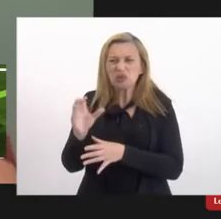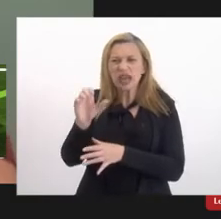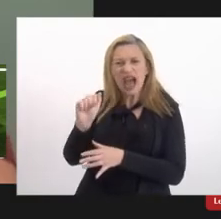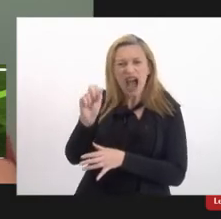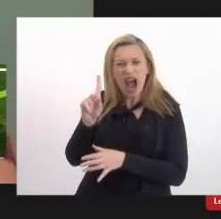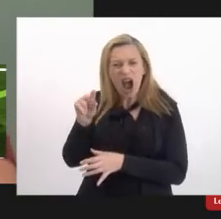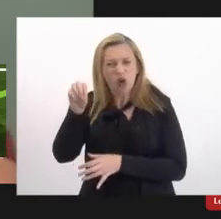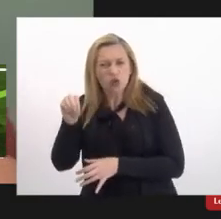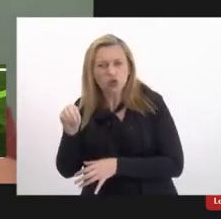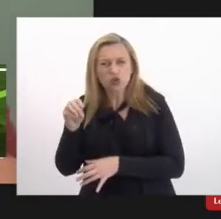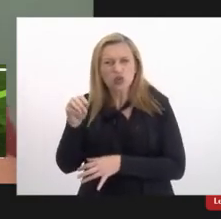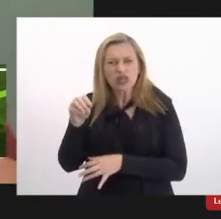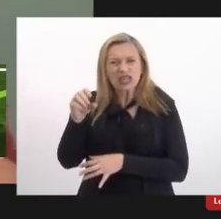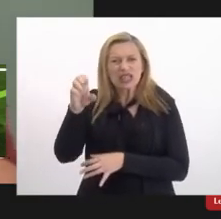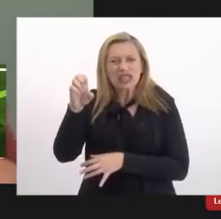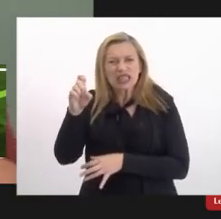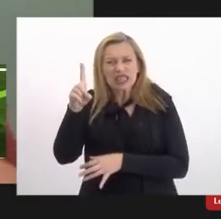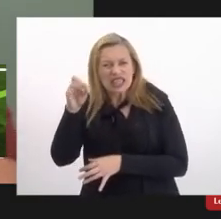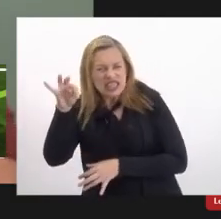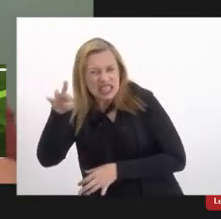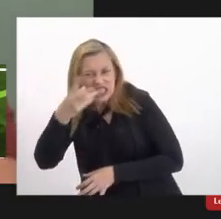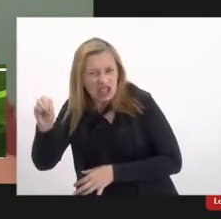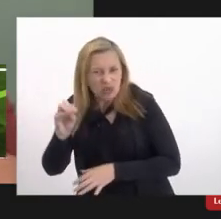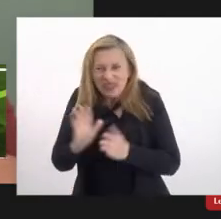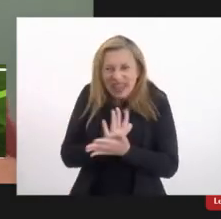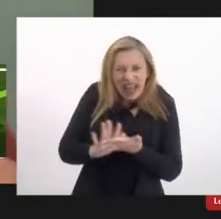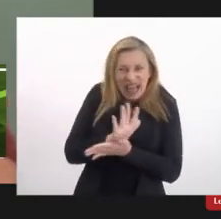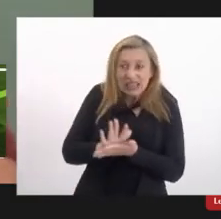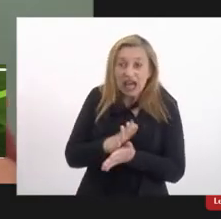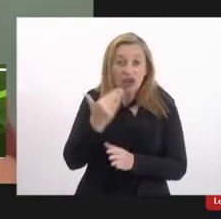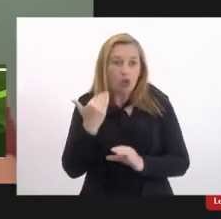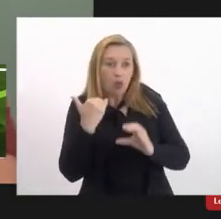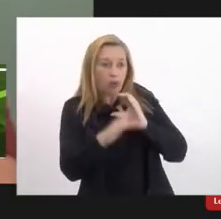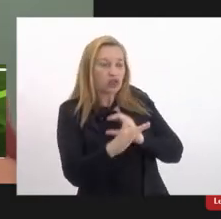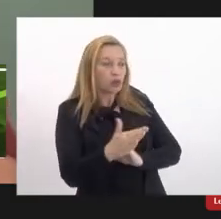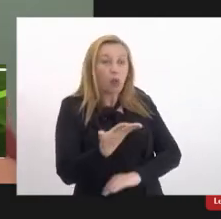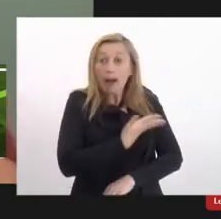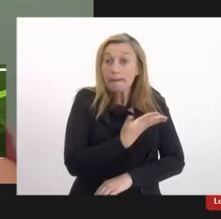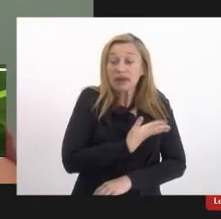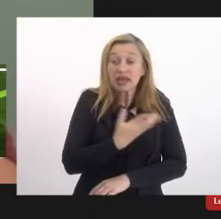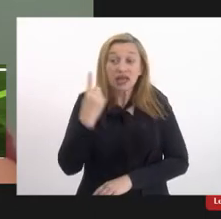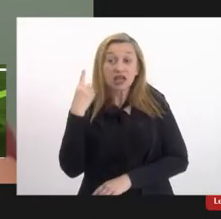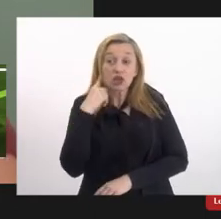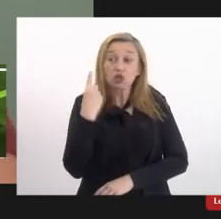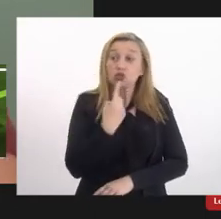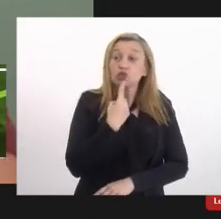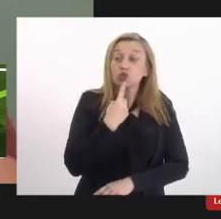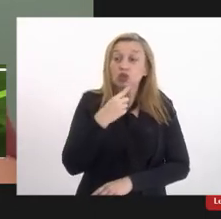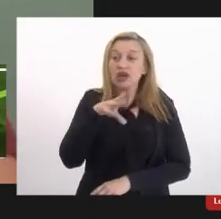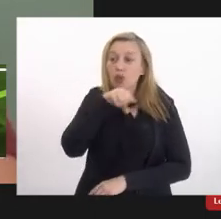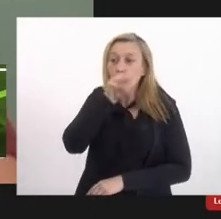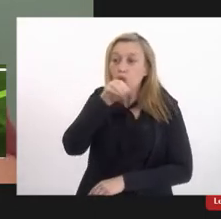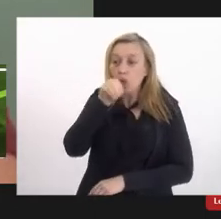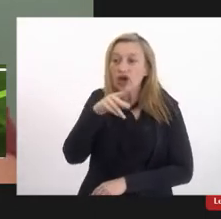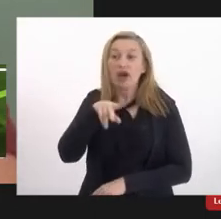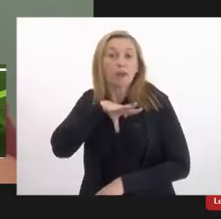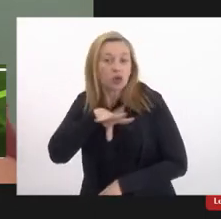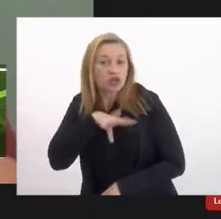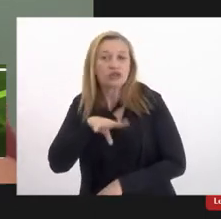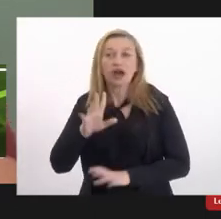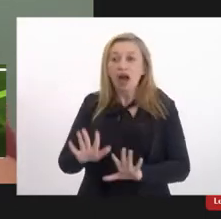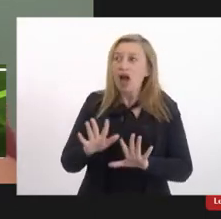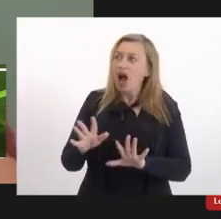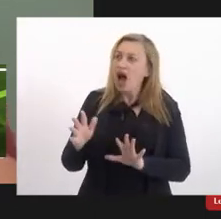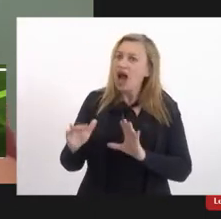então está esquisito mando correndo para uma amiga surda falante do português ela me retorna dizendo